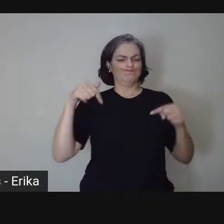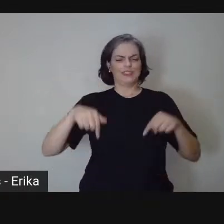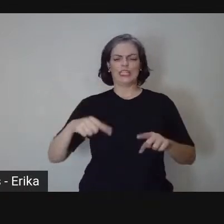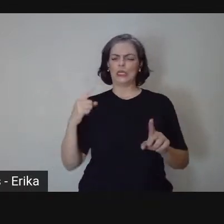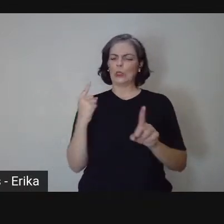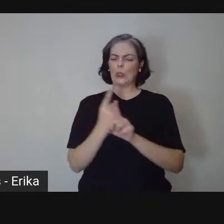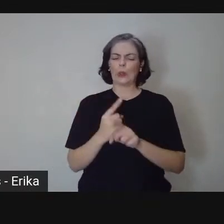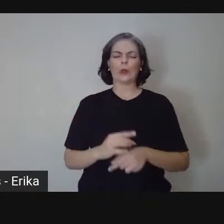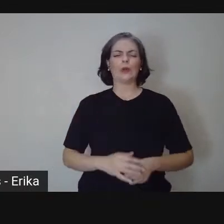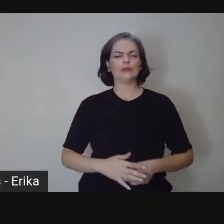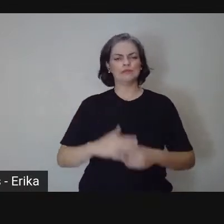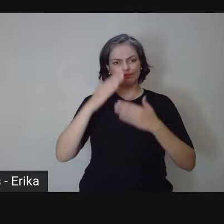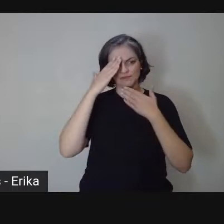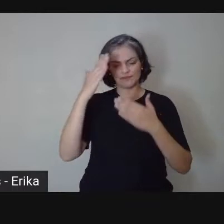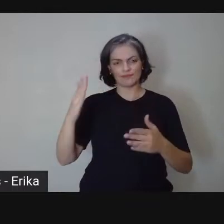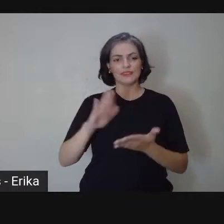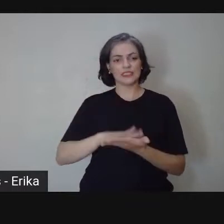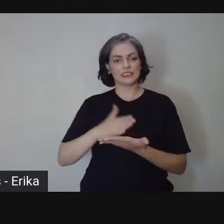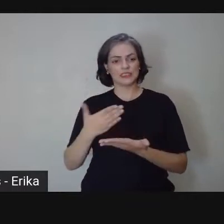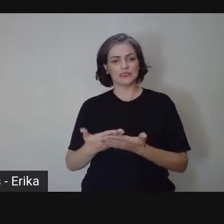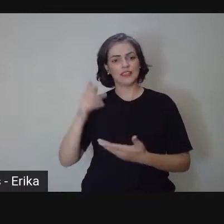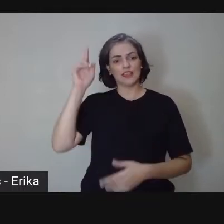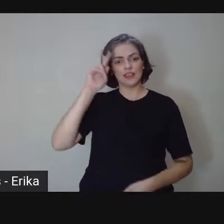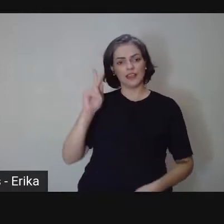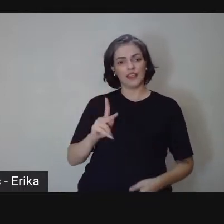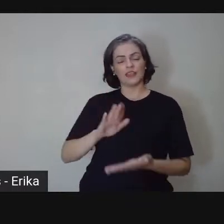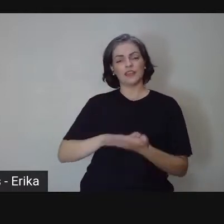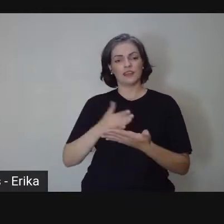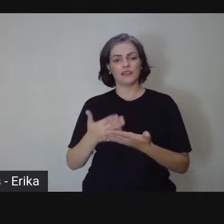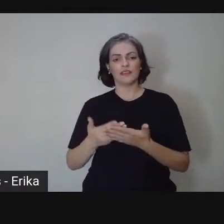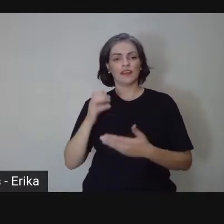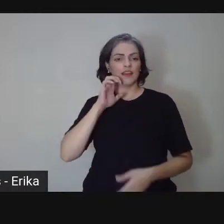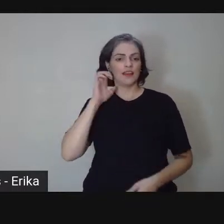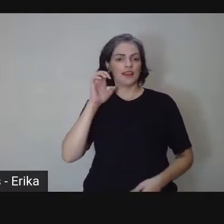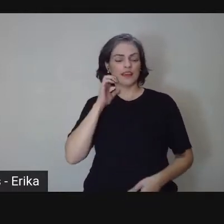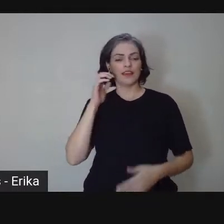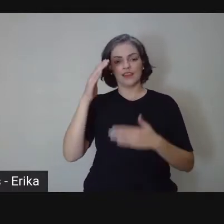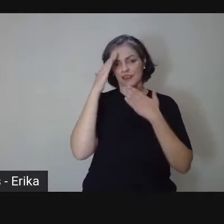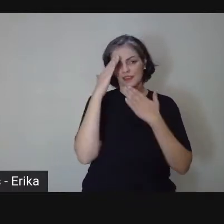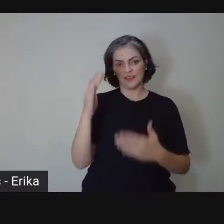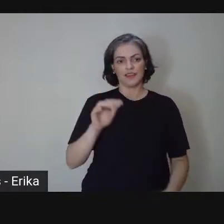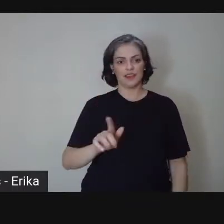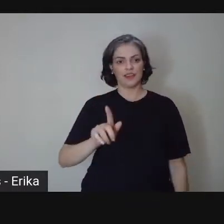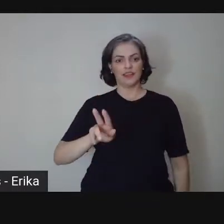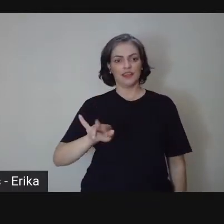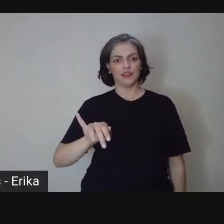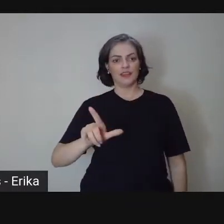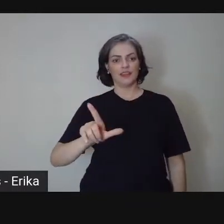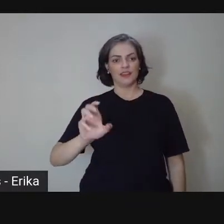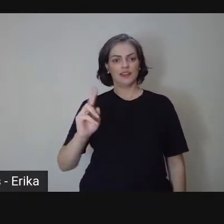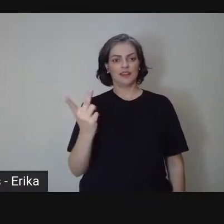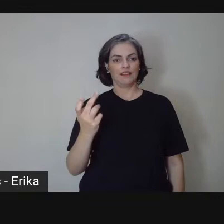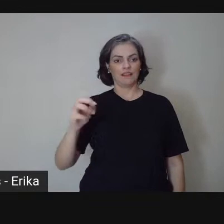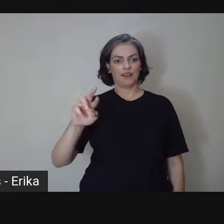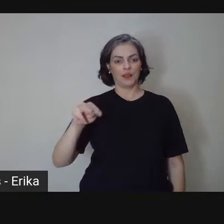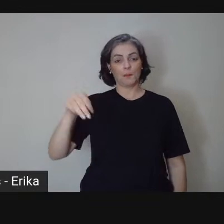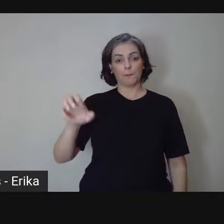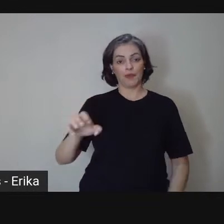agradeço aos intérpretes Érica e Ellen, ao Guilherme, né, que está aí nos bastidores, responsável por esta